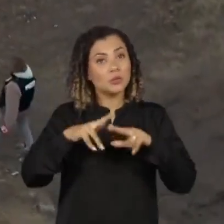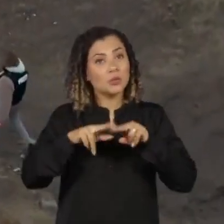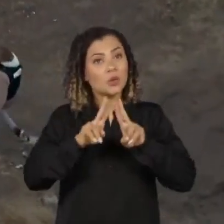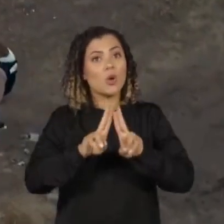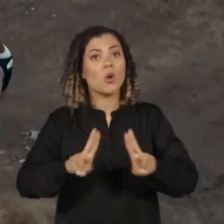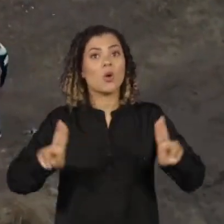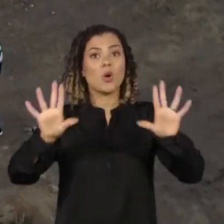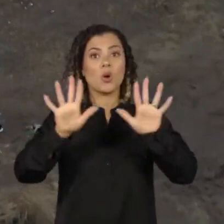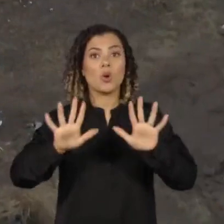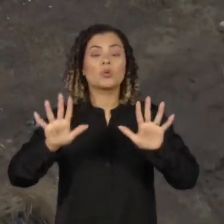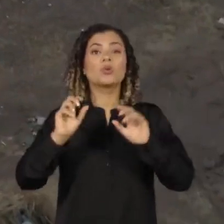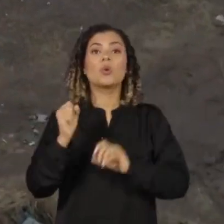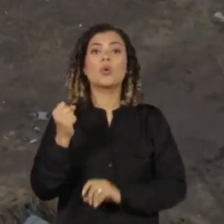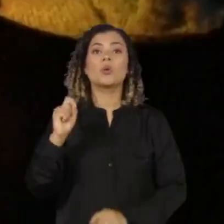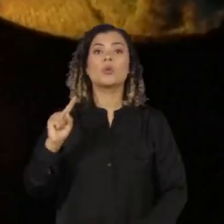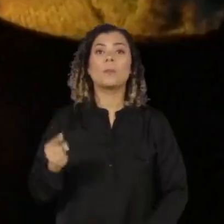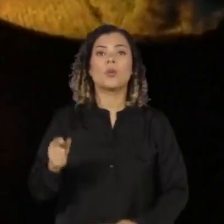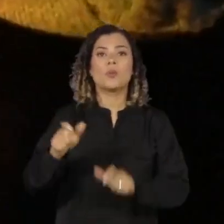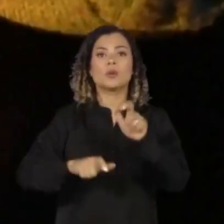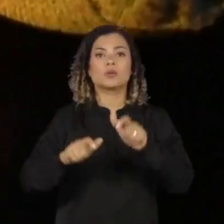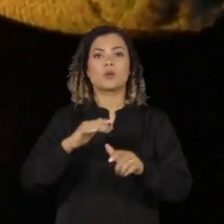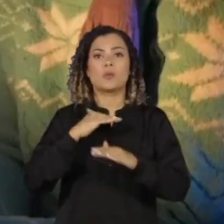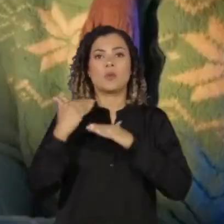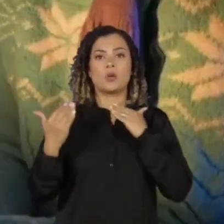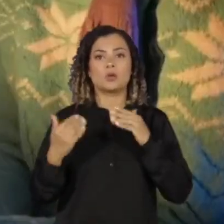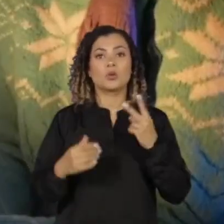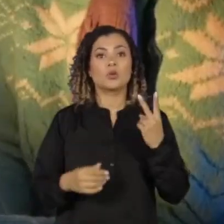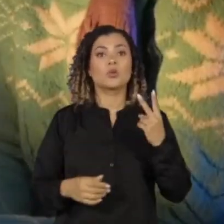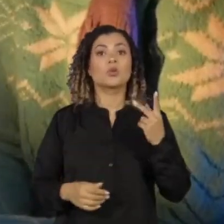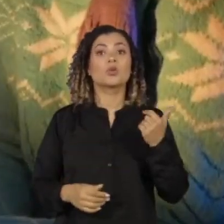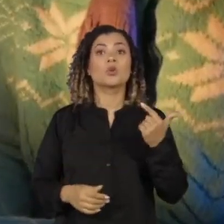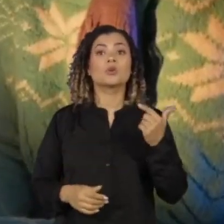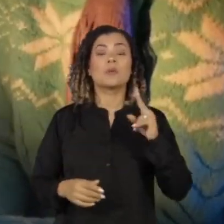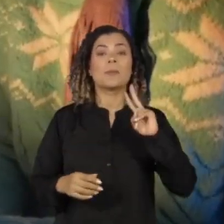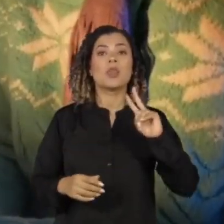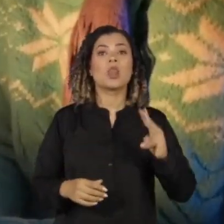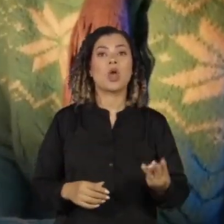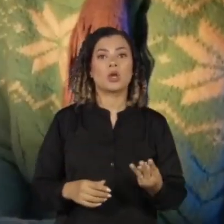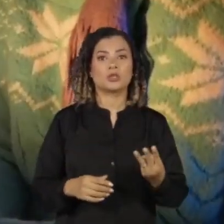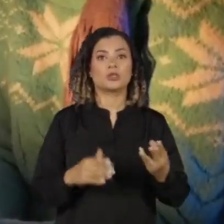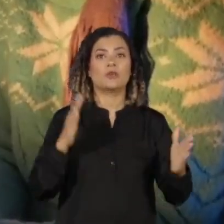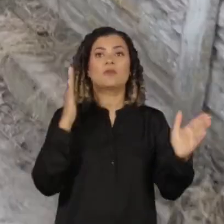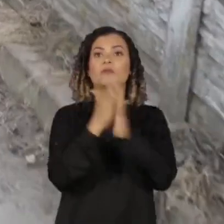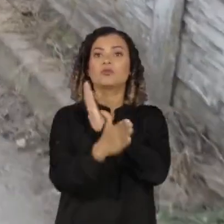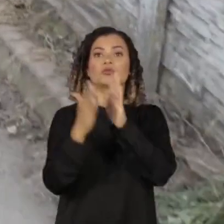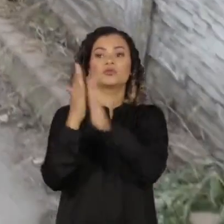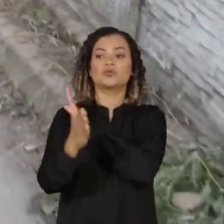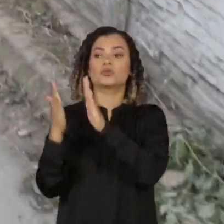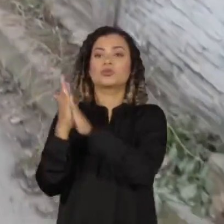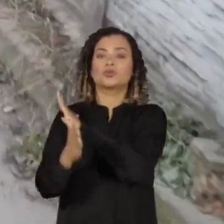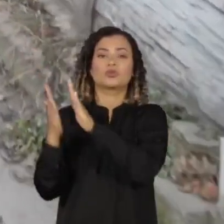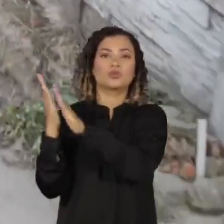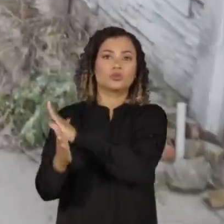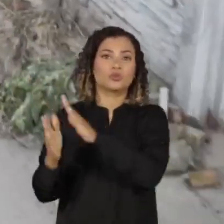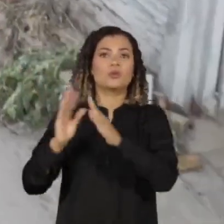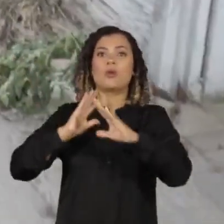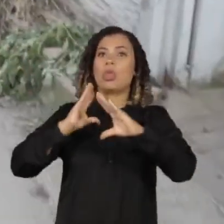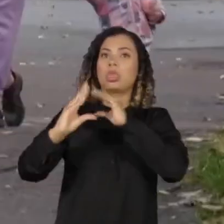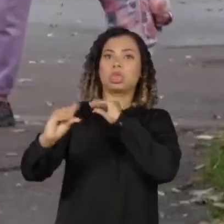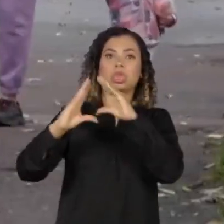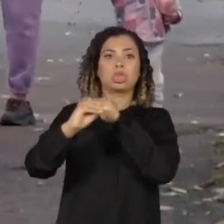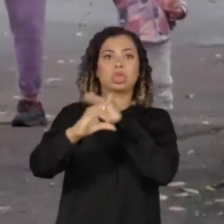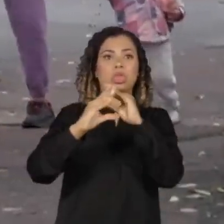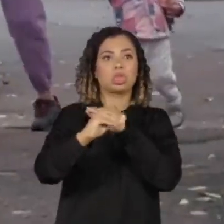são mais de 8 mil civis mortos e 12 milhões de refugiados dentro e fora do país, que deixaram para trás